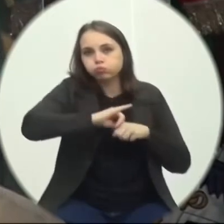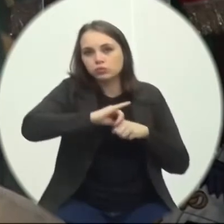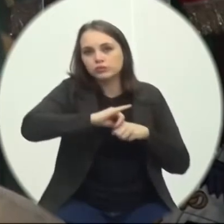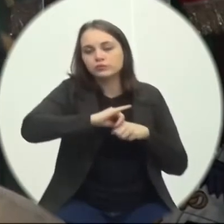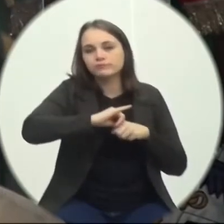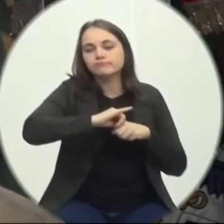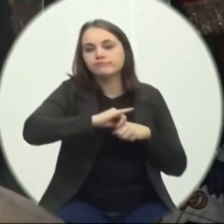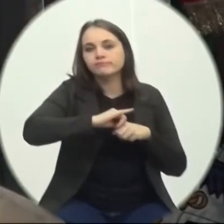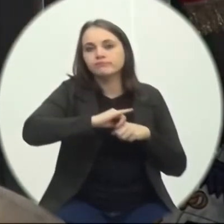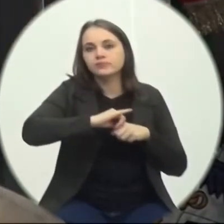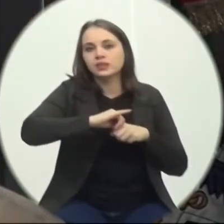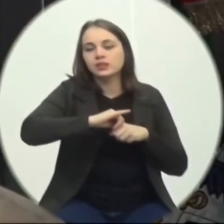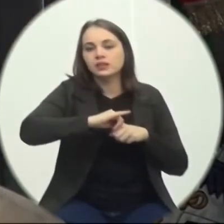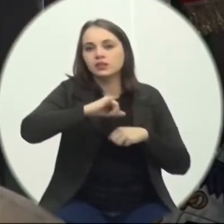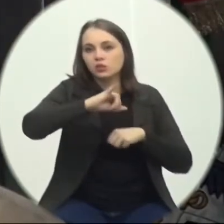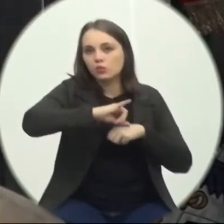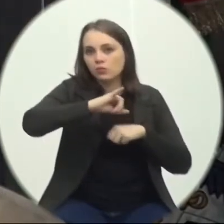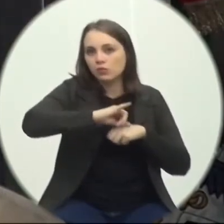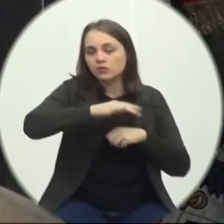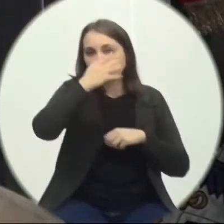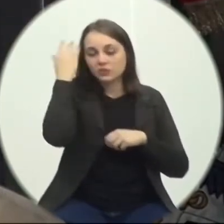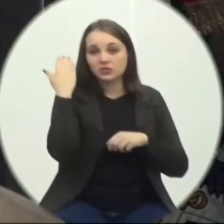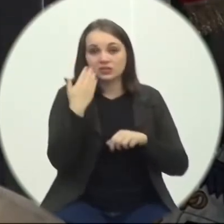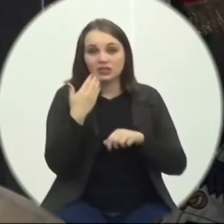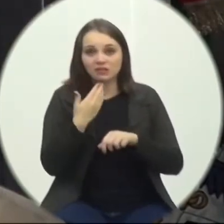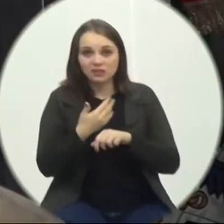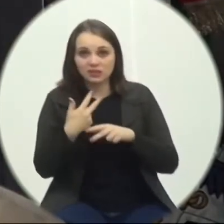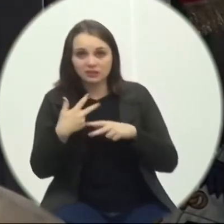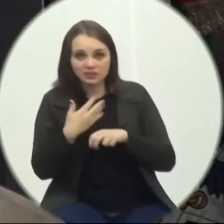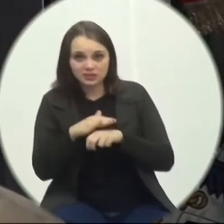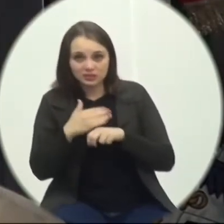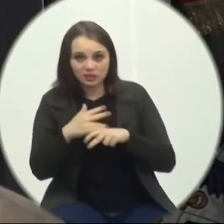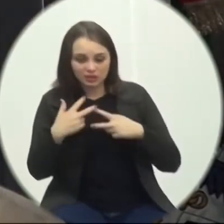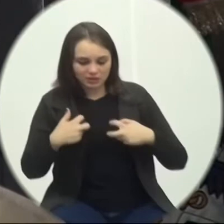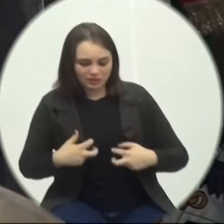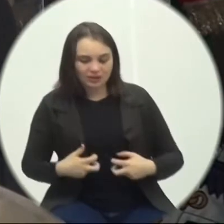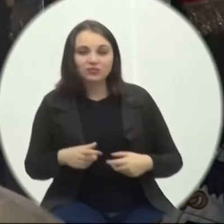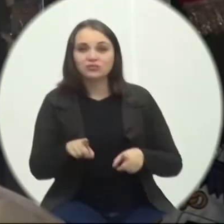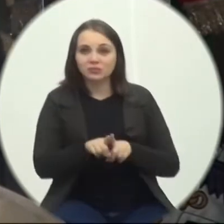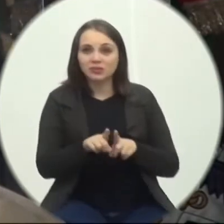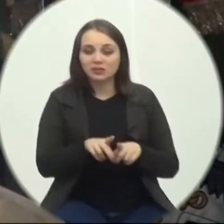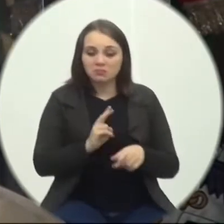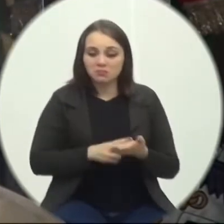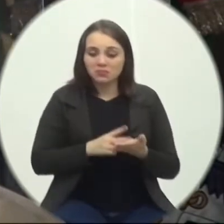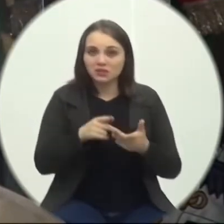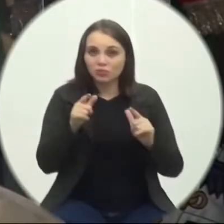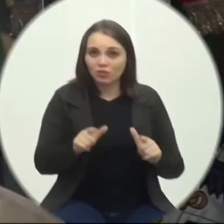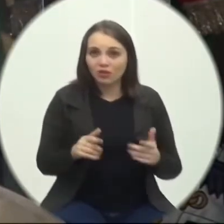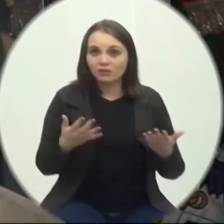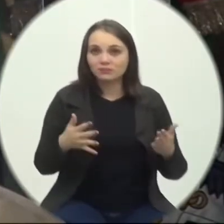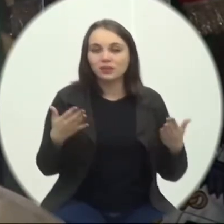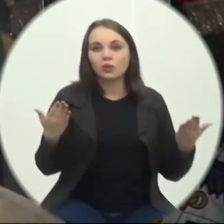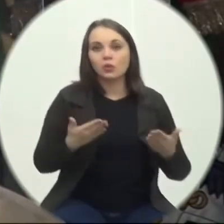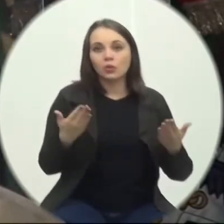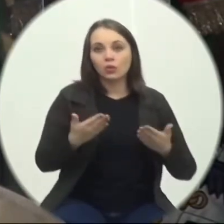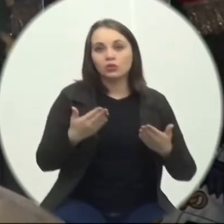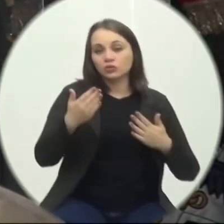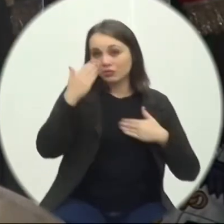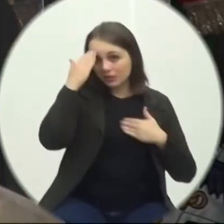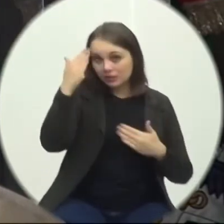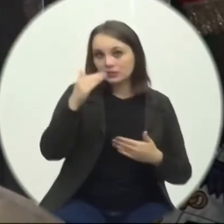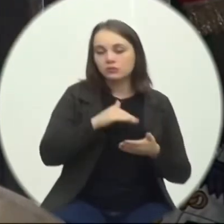as pessoas Que estavam fazendo testes Também estavam passando por isso Alertei ele Dessa situação E hoje eu agradeci Porque